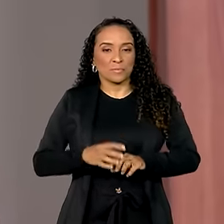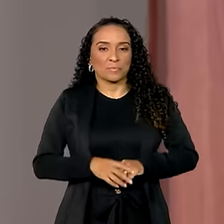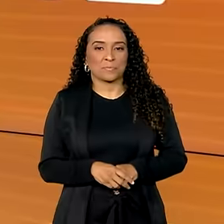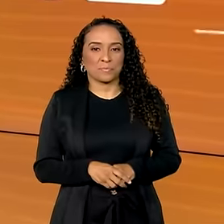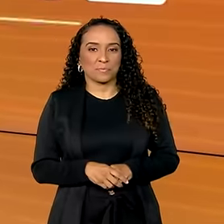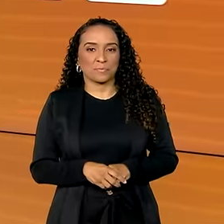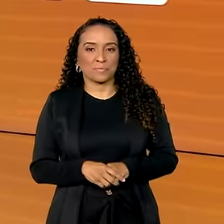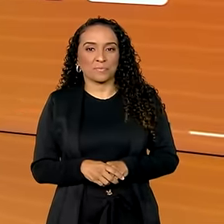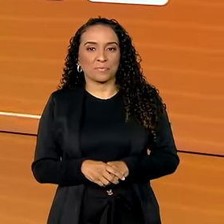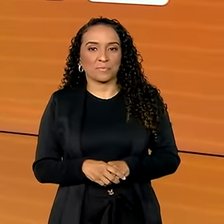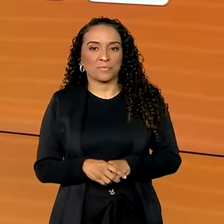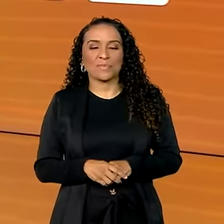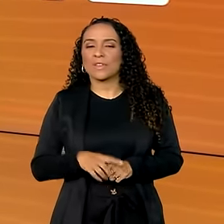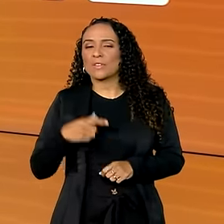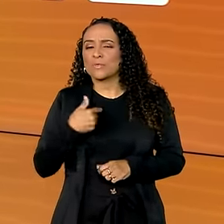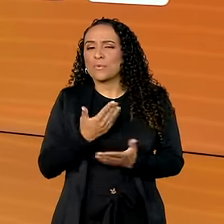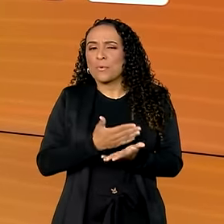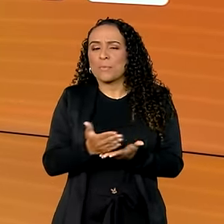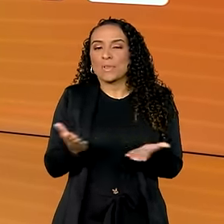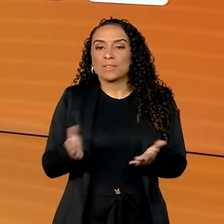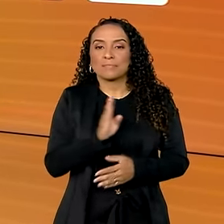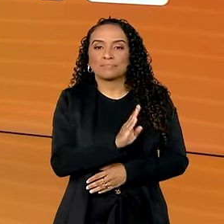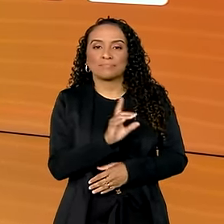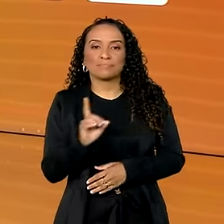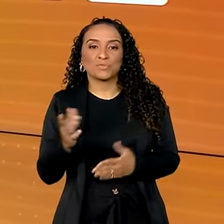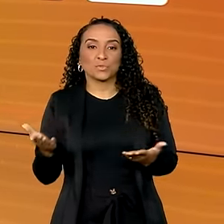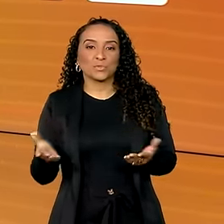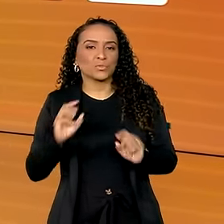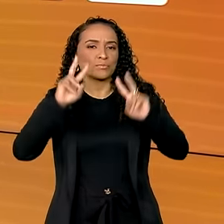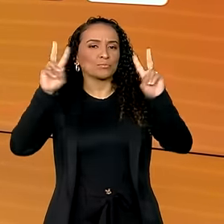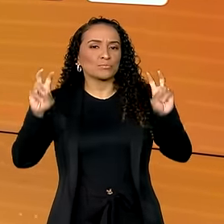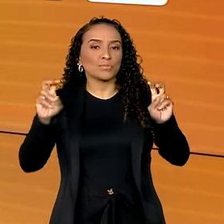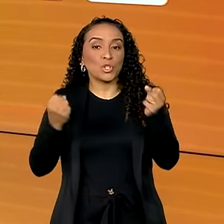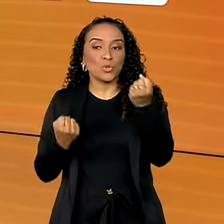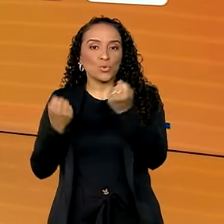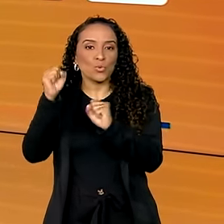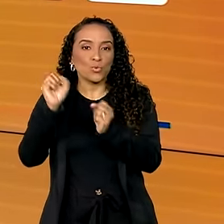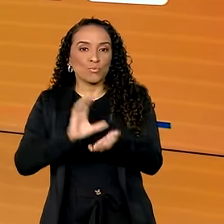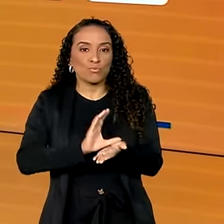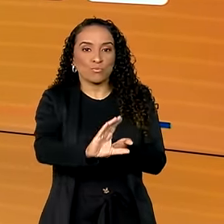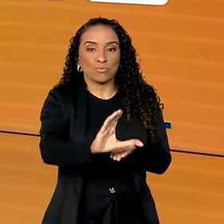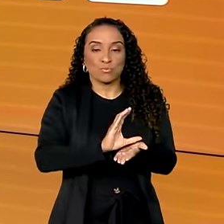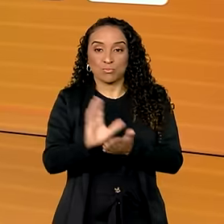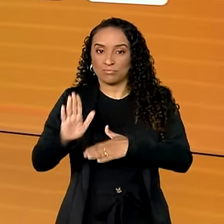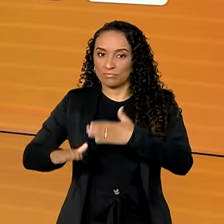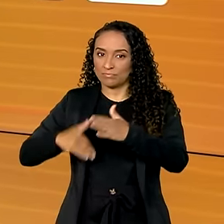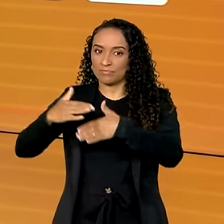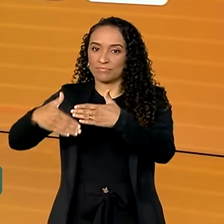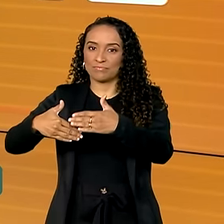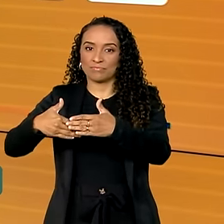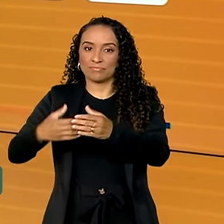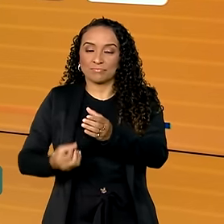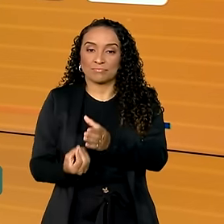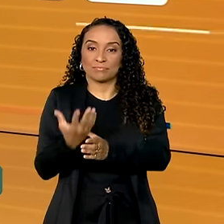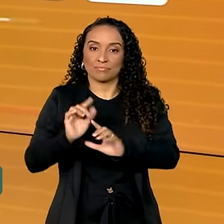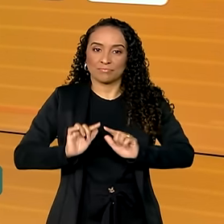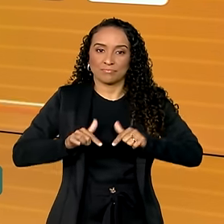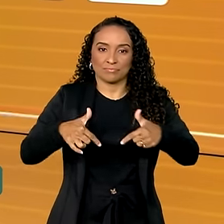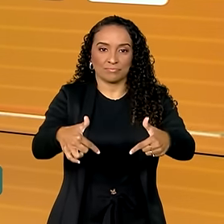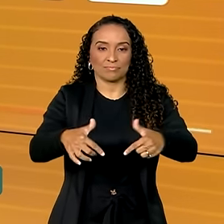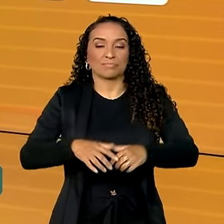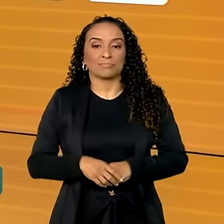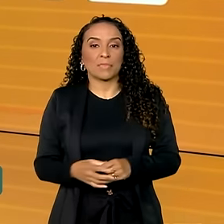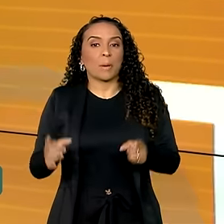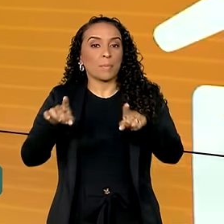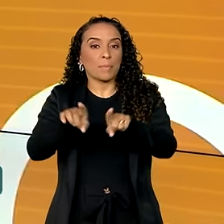GOV. A gente começa o Brasil em Dia de Hoje falando sobre indústria, investimentos, desenvolvimento e geração de